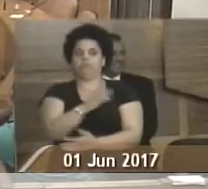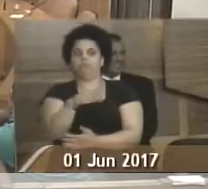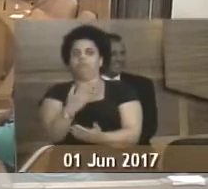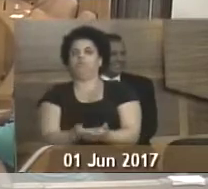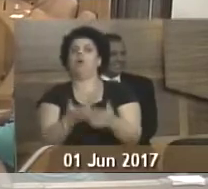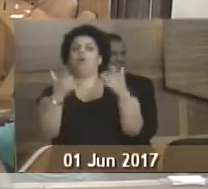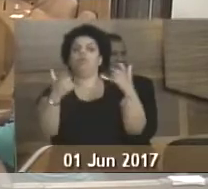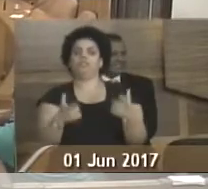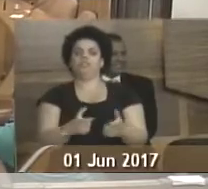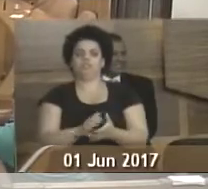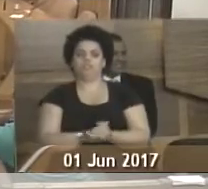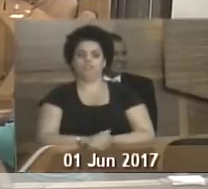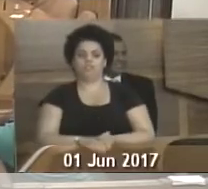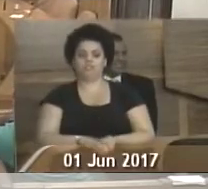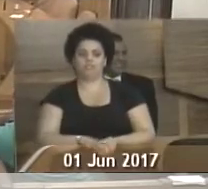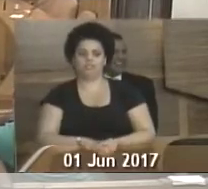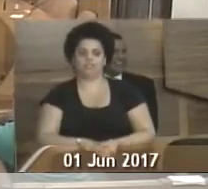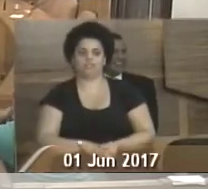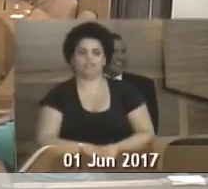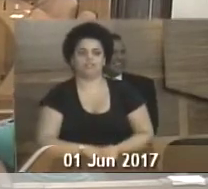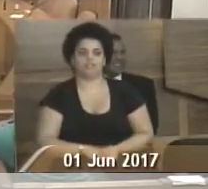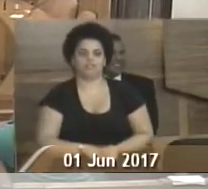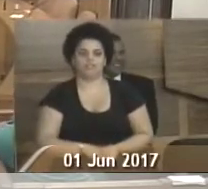onde? Senão o coração explode.